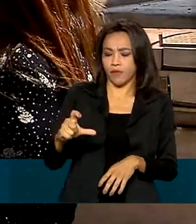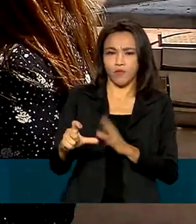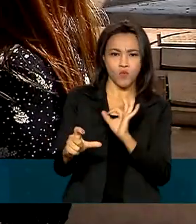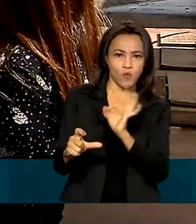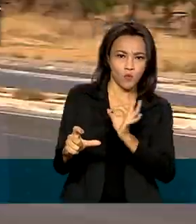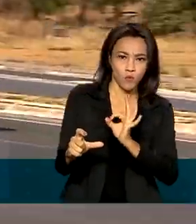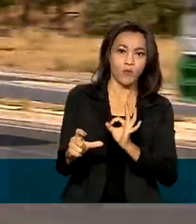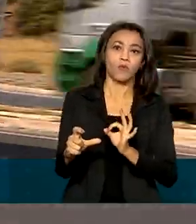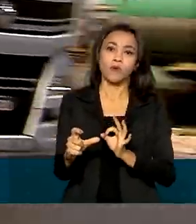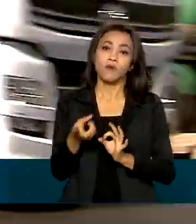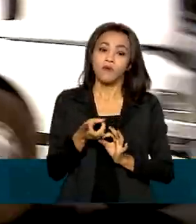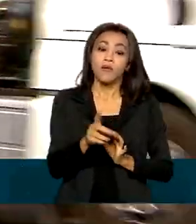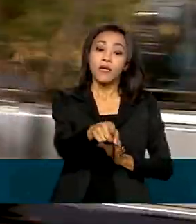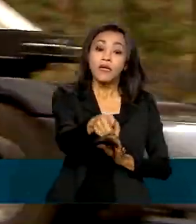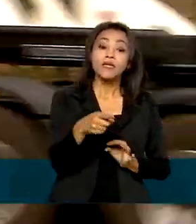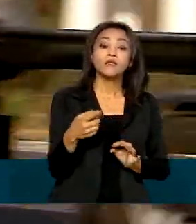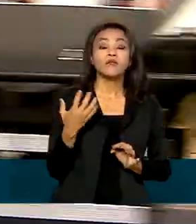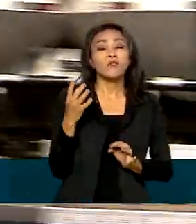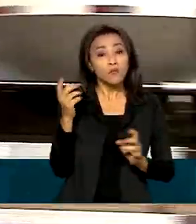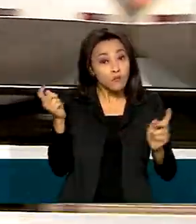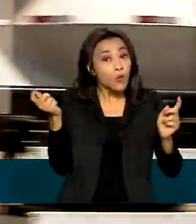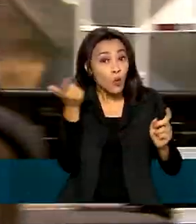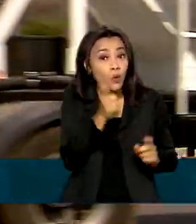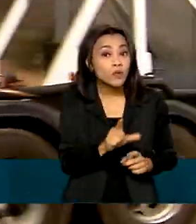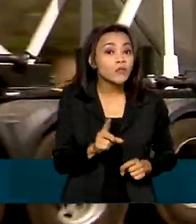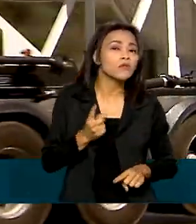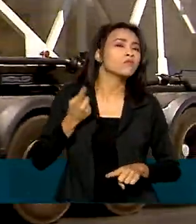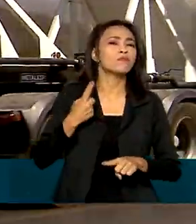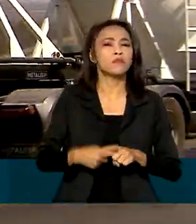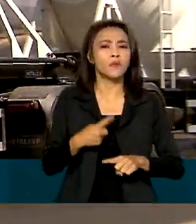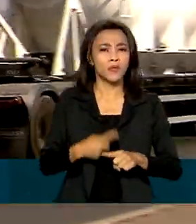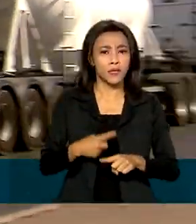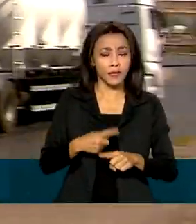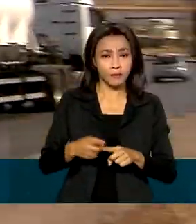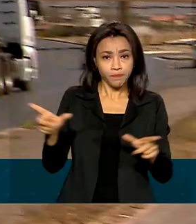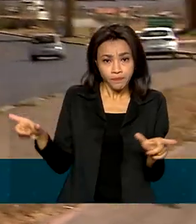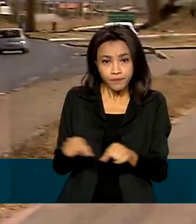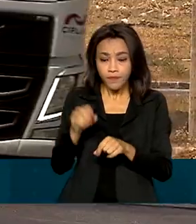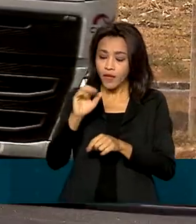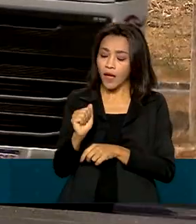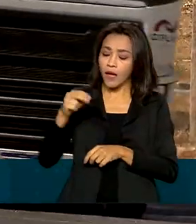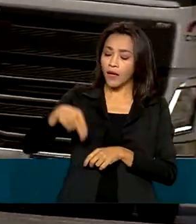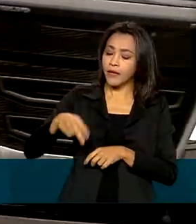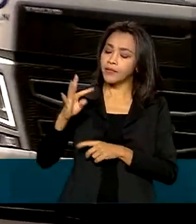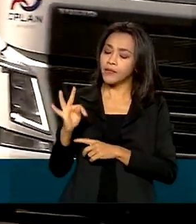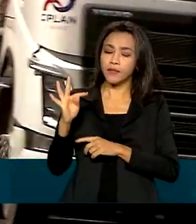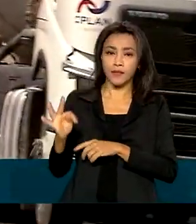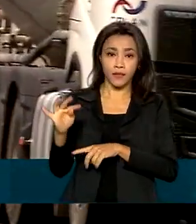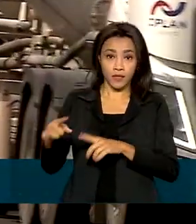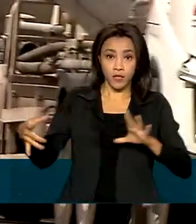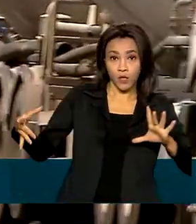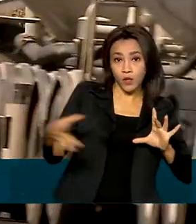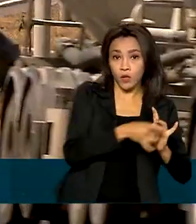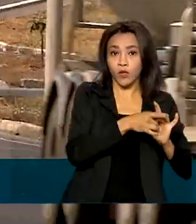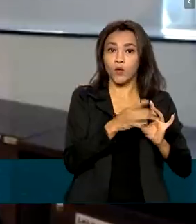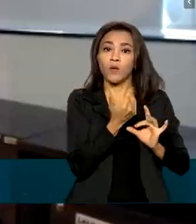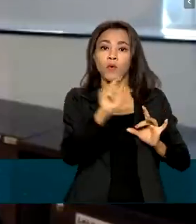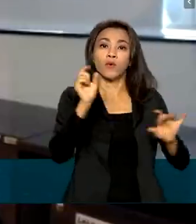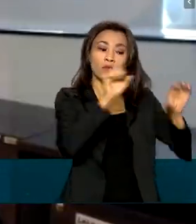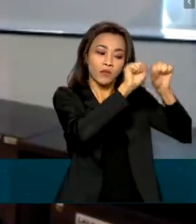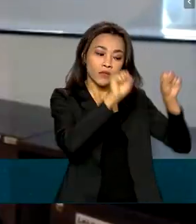Transportes Terrestres, isso só foi possível porque a agência fez a integração com outras bases de dados.